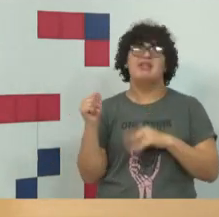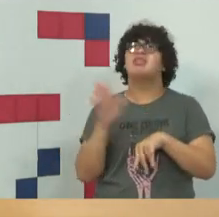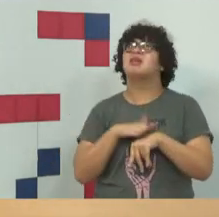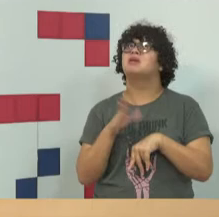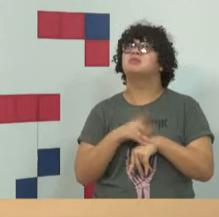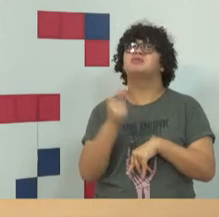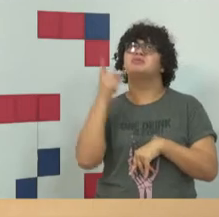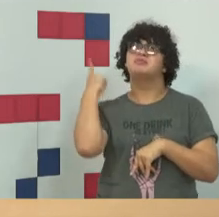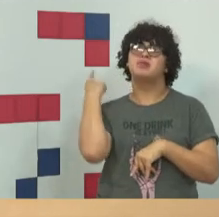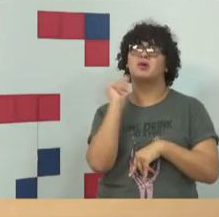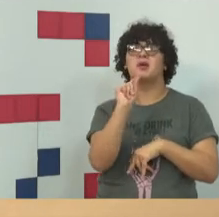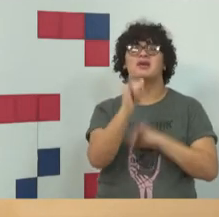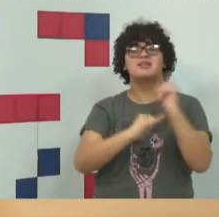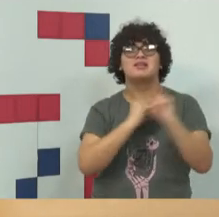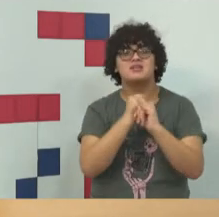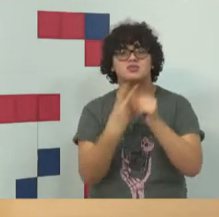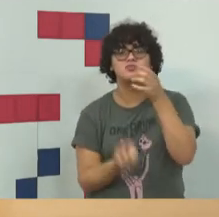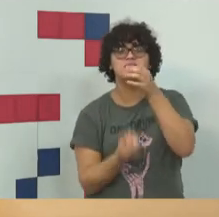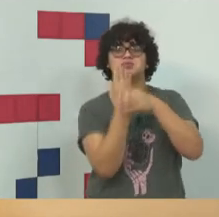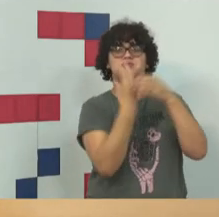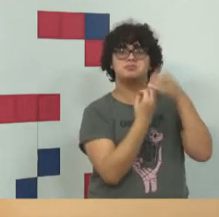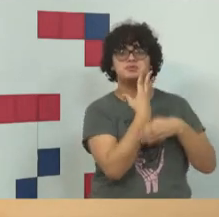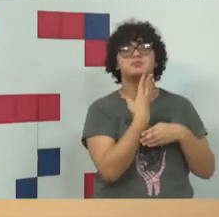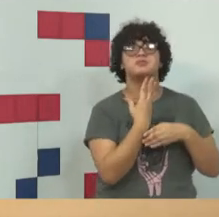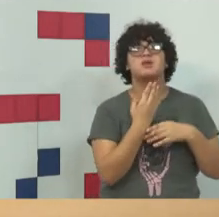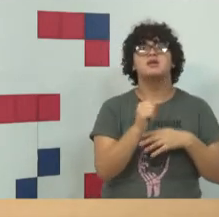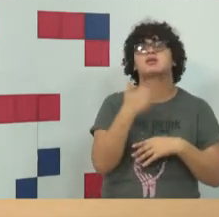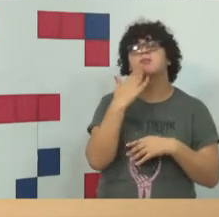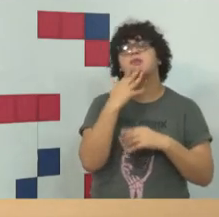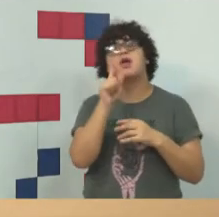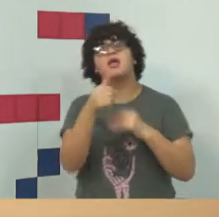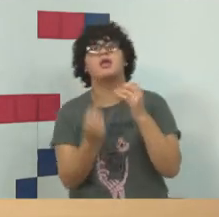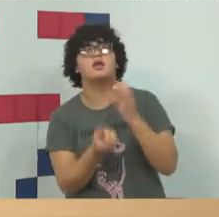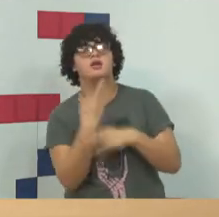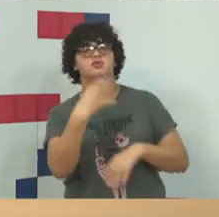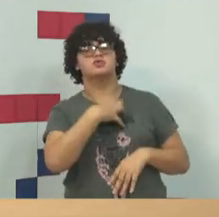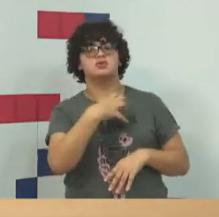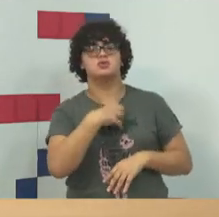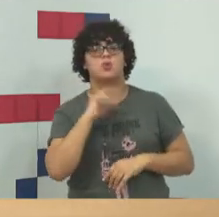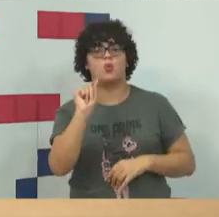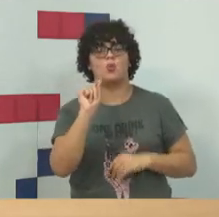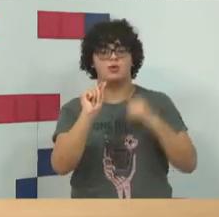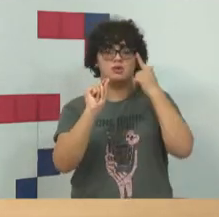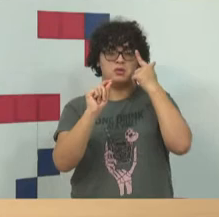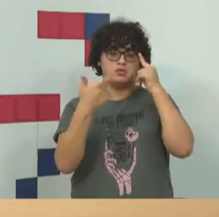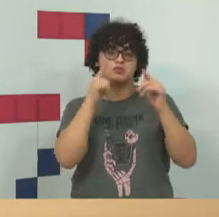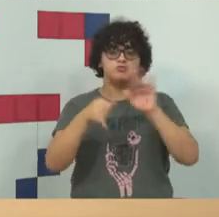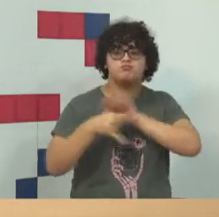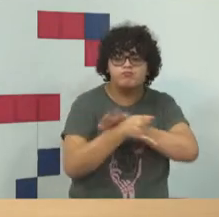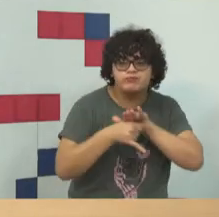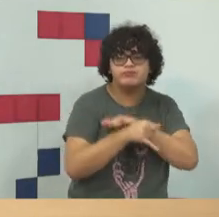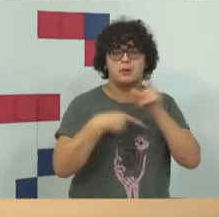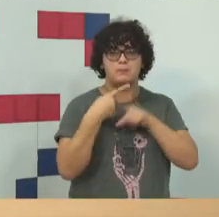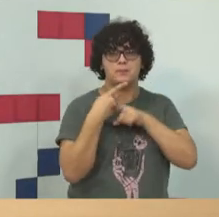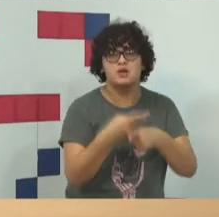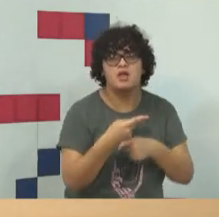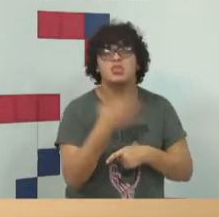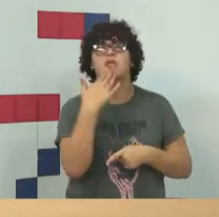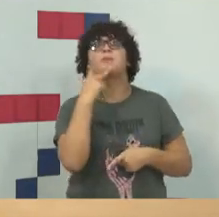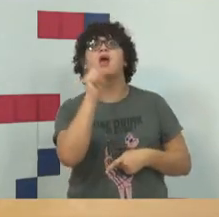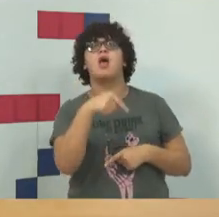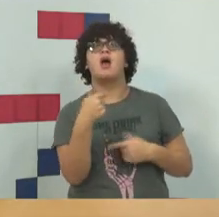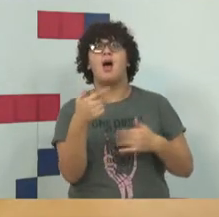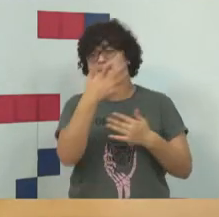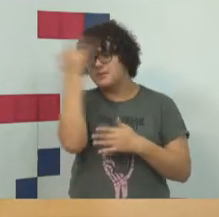a internet foi construída nesse sentido. Quando você cria uma forma de investigar, como o professor Rossini falou, o